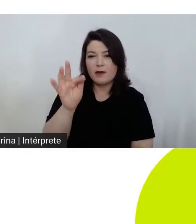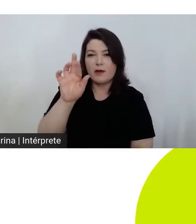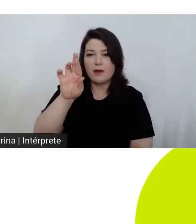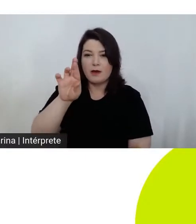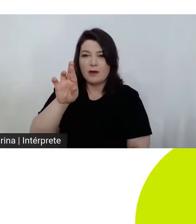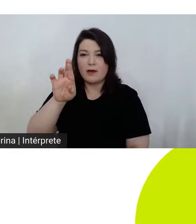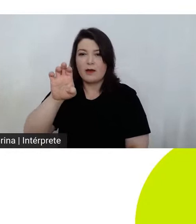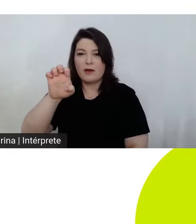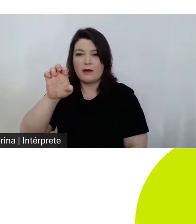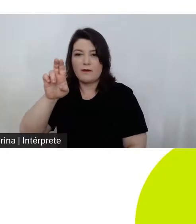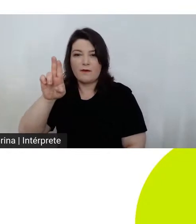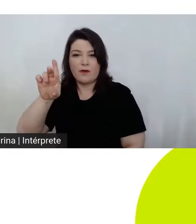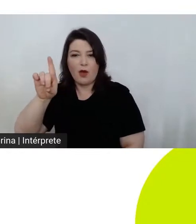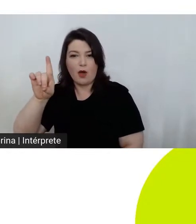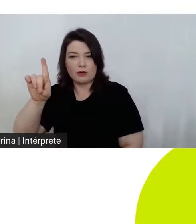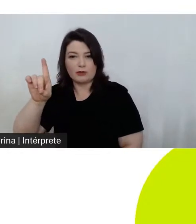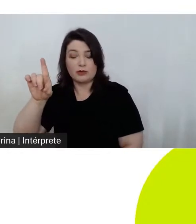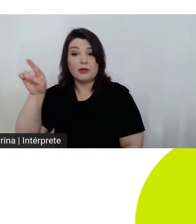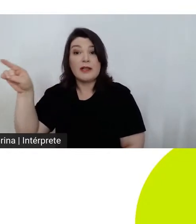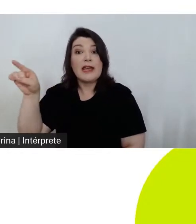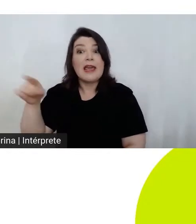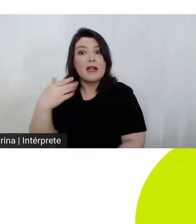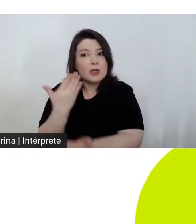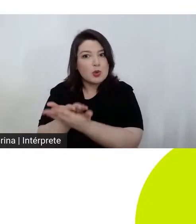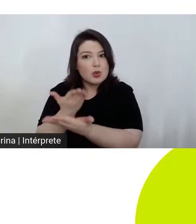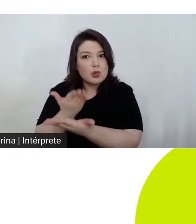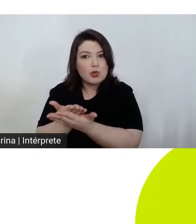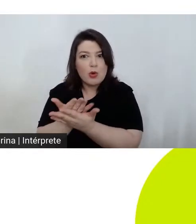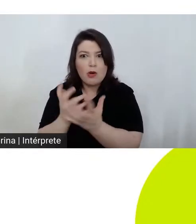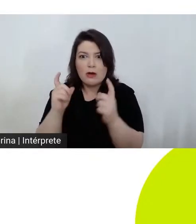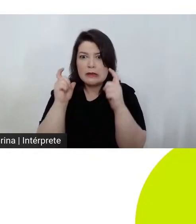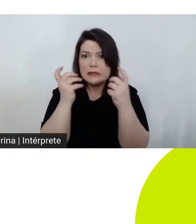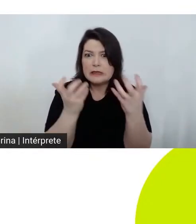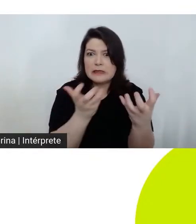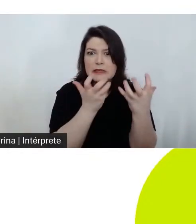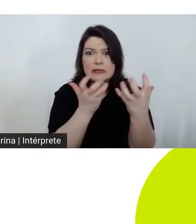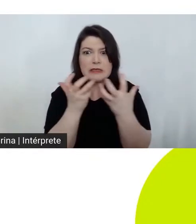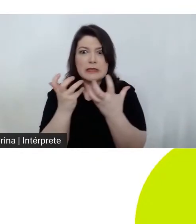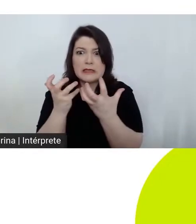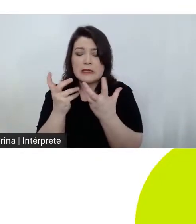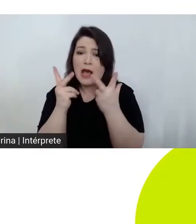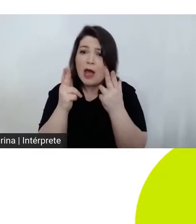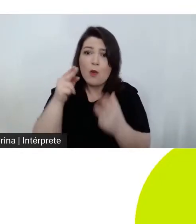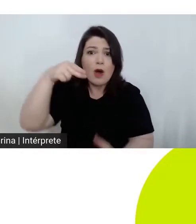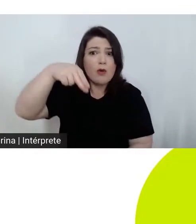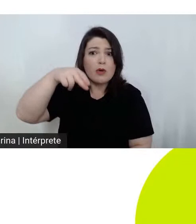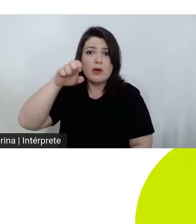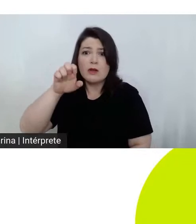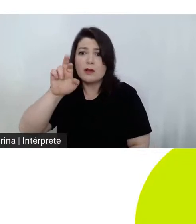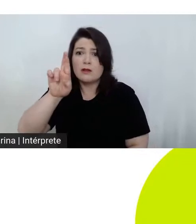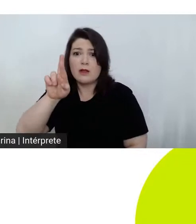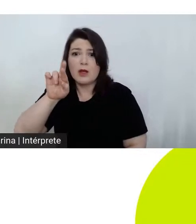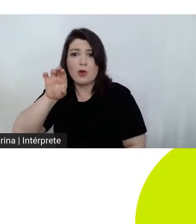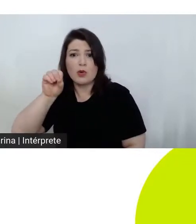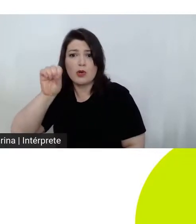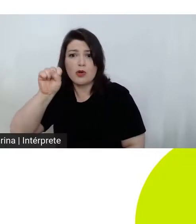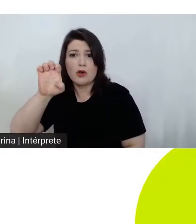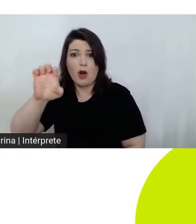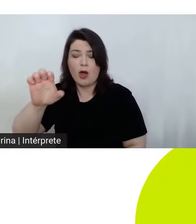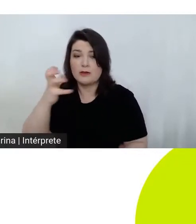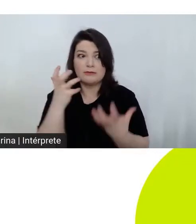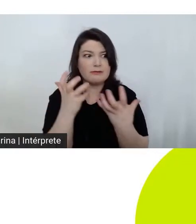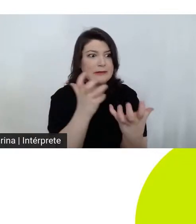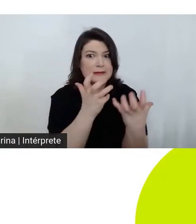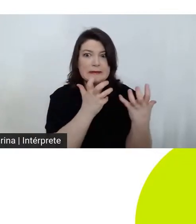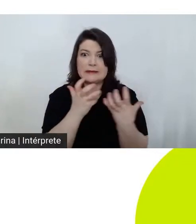estando diretamente relacionada à neurose obsessiva, ainda que no interior deste quadro ela